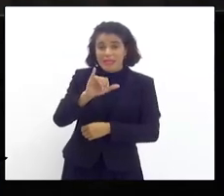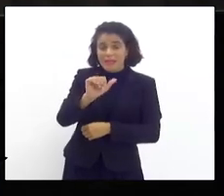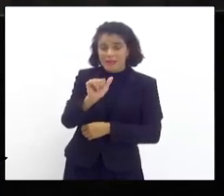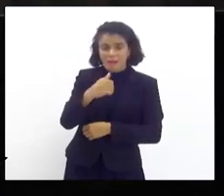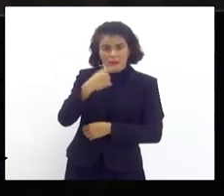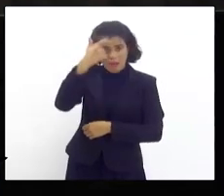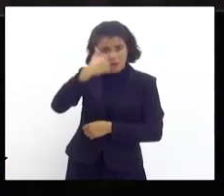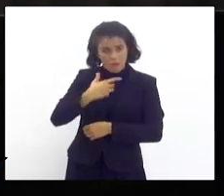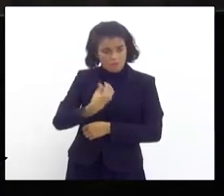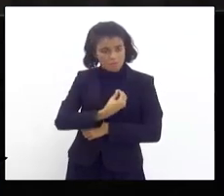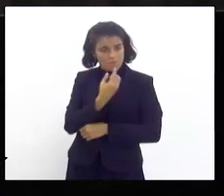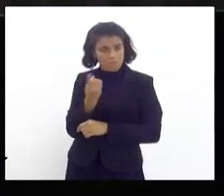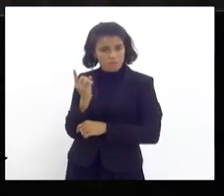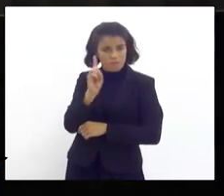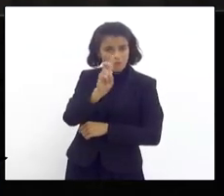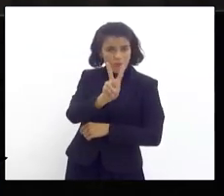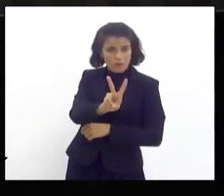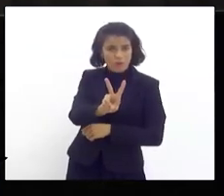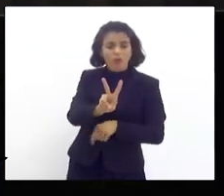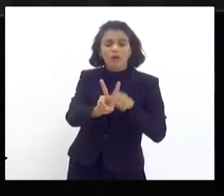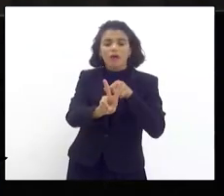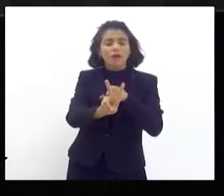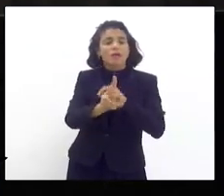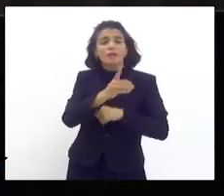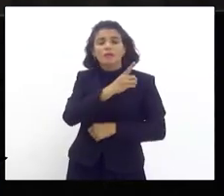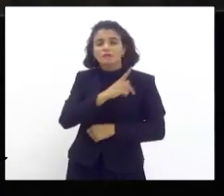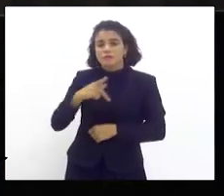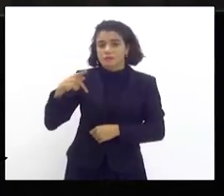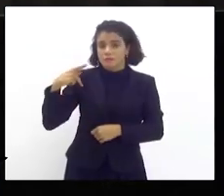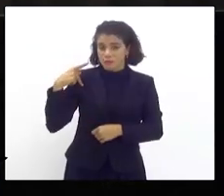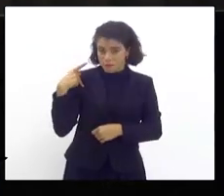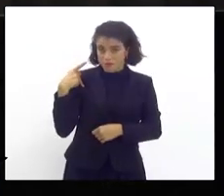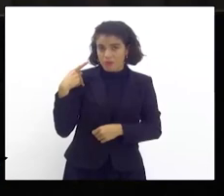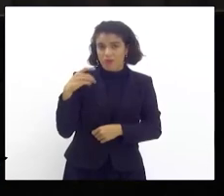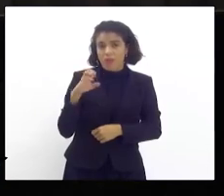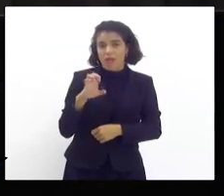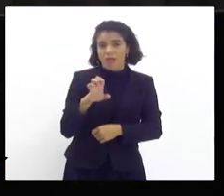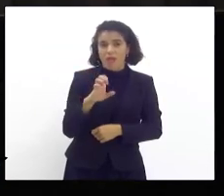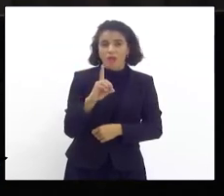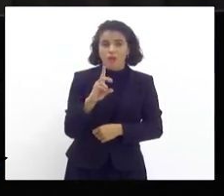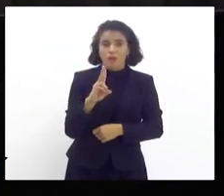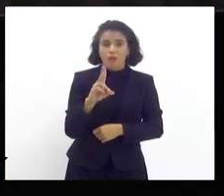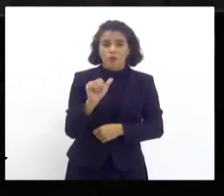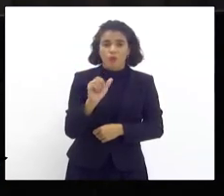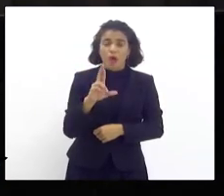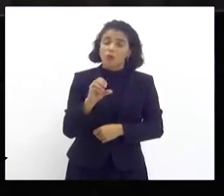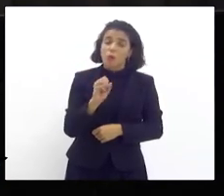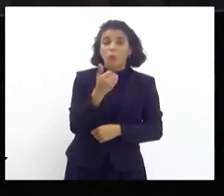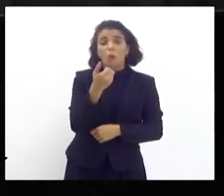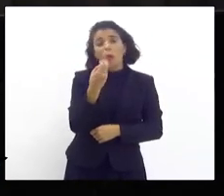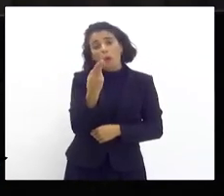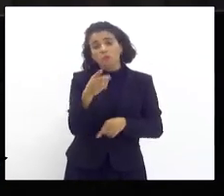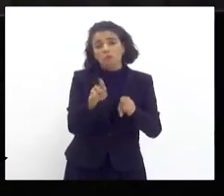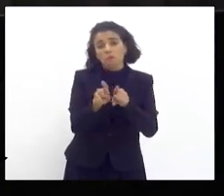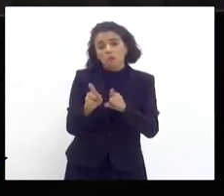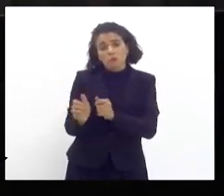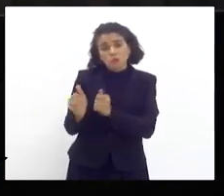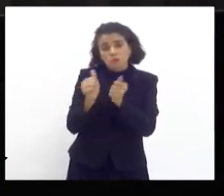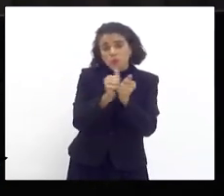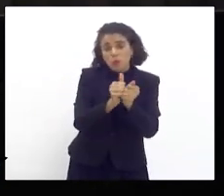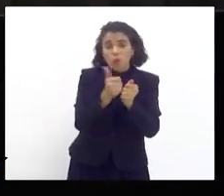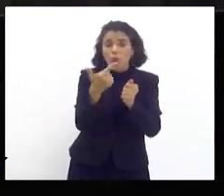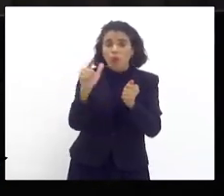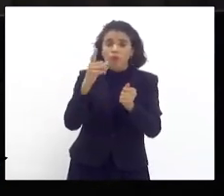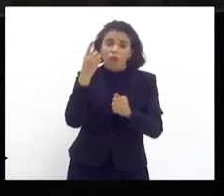junto com o deputado, junto com o defensor público doutor Eduardo e mais algum deputado que queira estar presente para